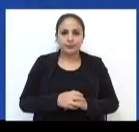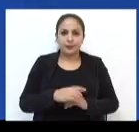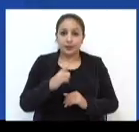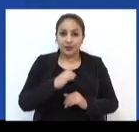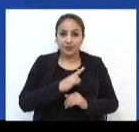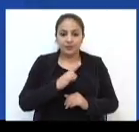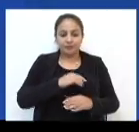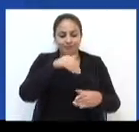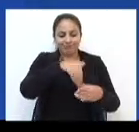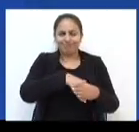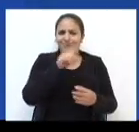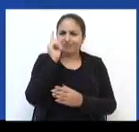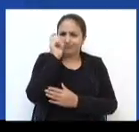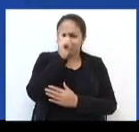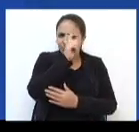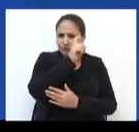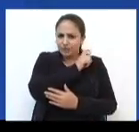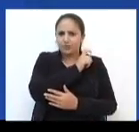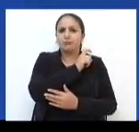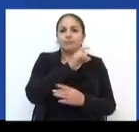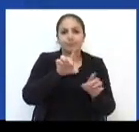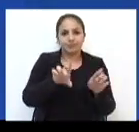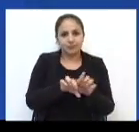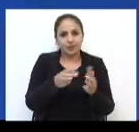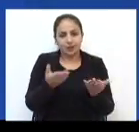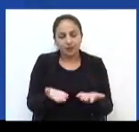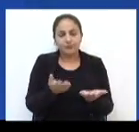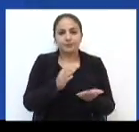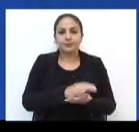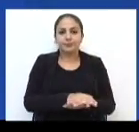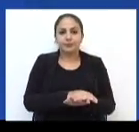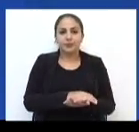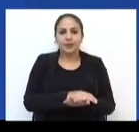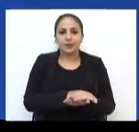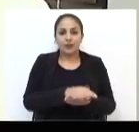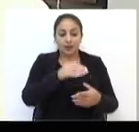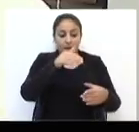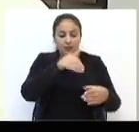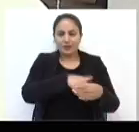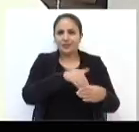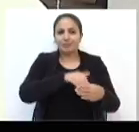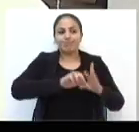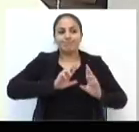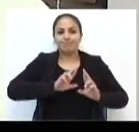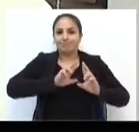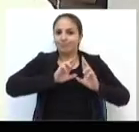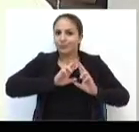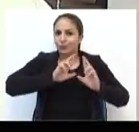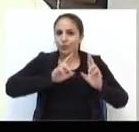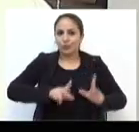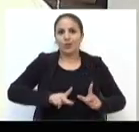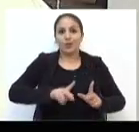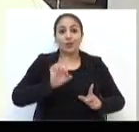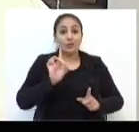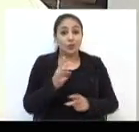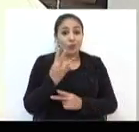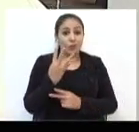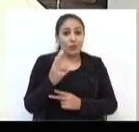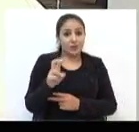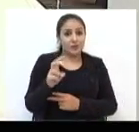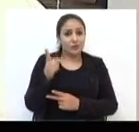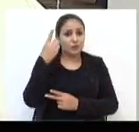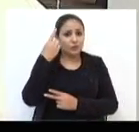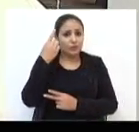PSD, fez 1.749 votos. A típica, apenas 45